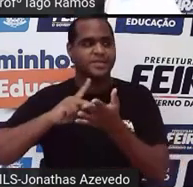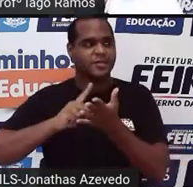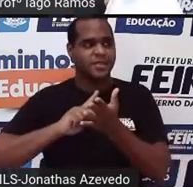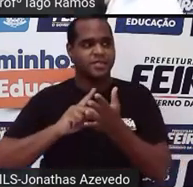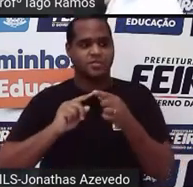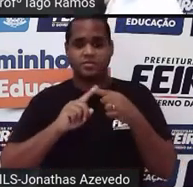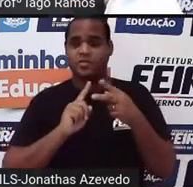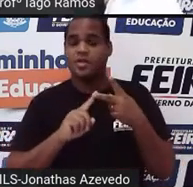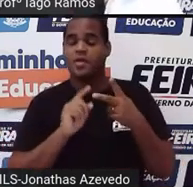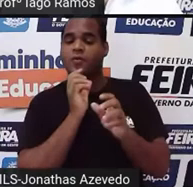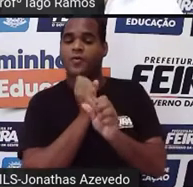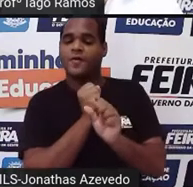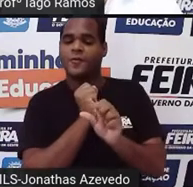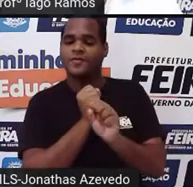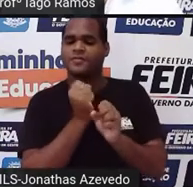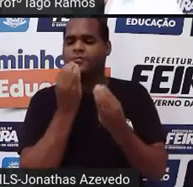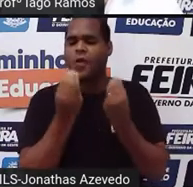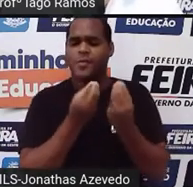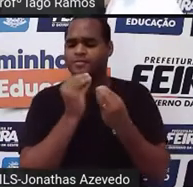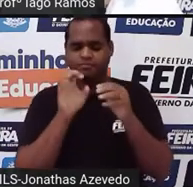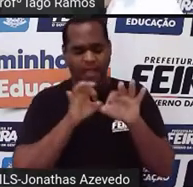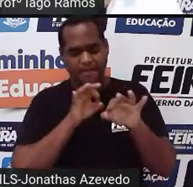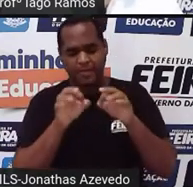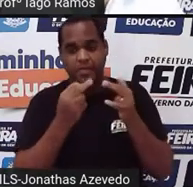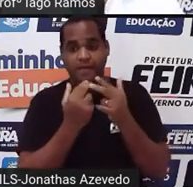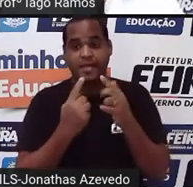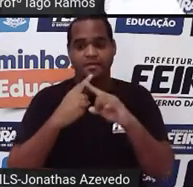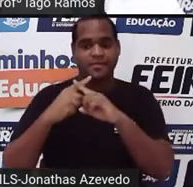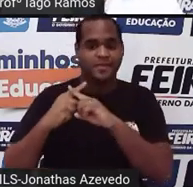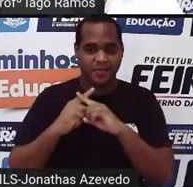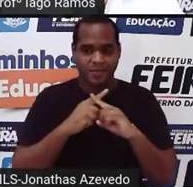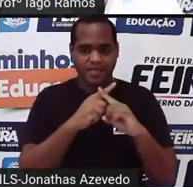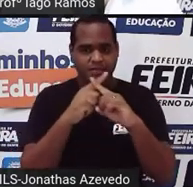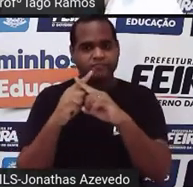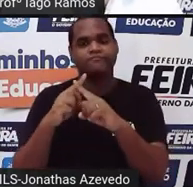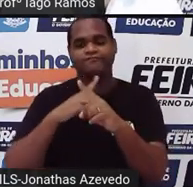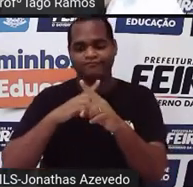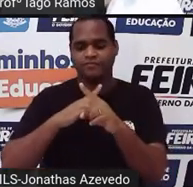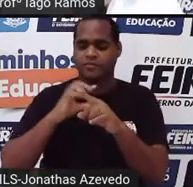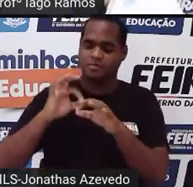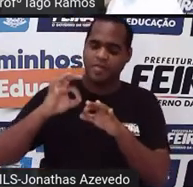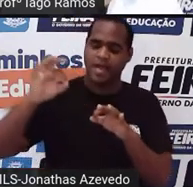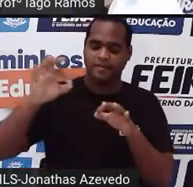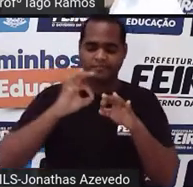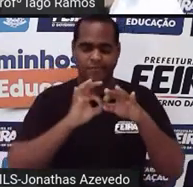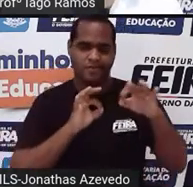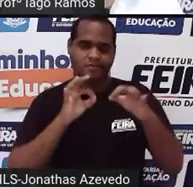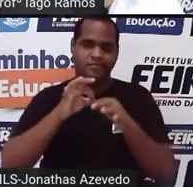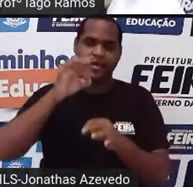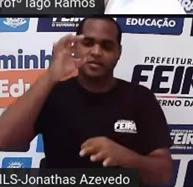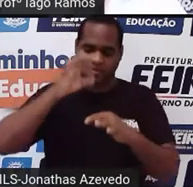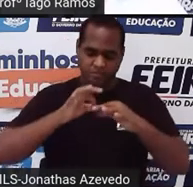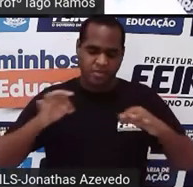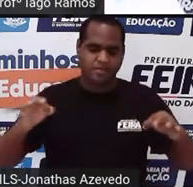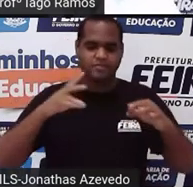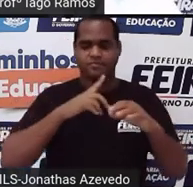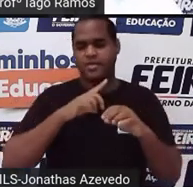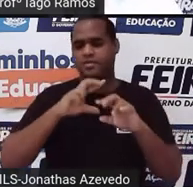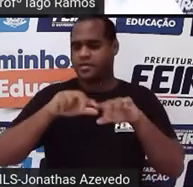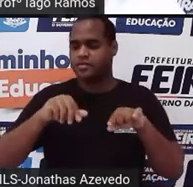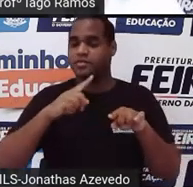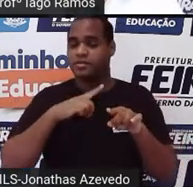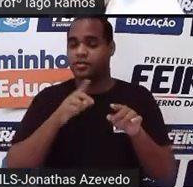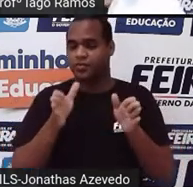cálculozinho que a gente faz é multiplicando as medidas das dimensões, seja do